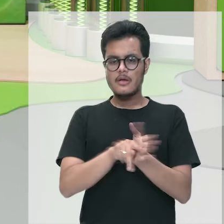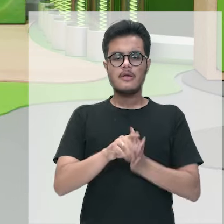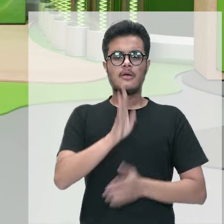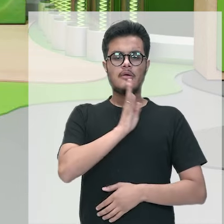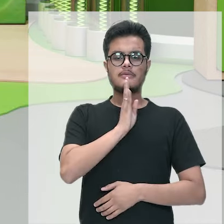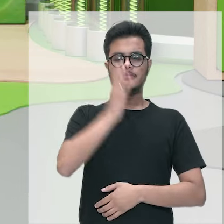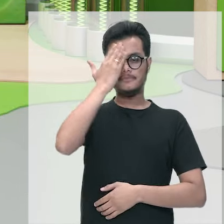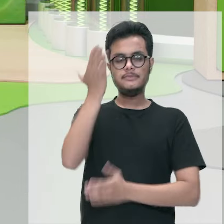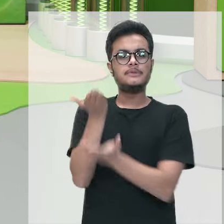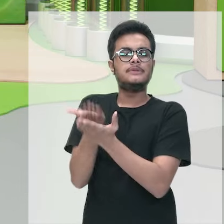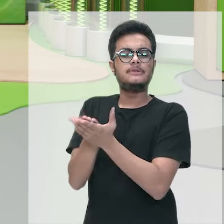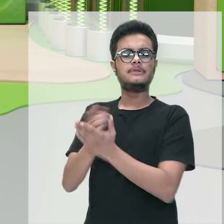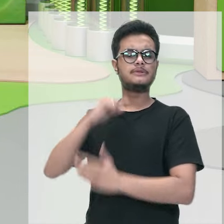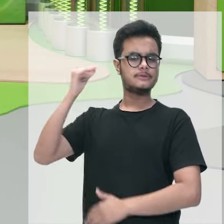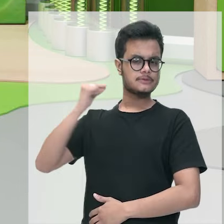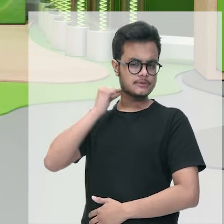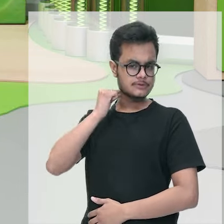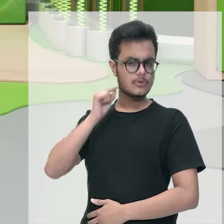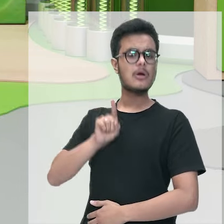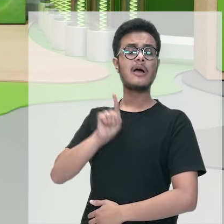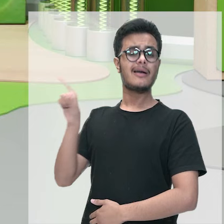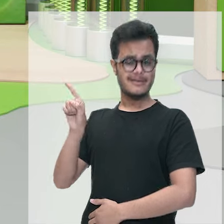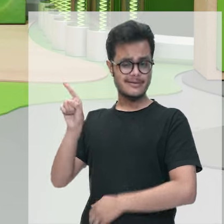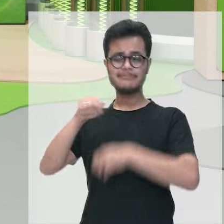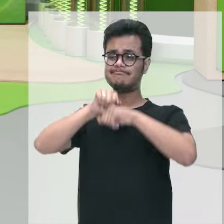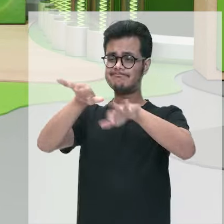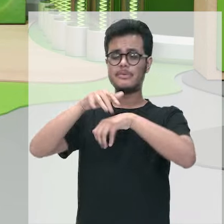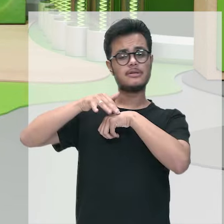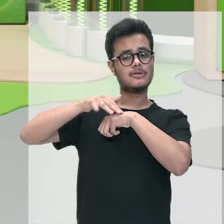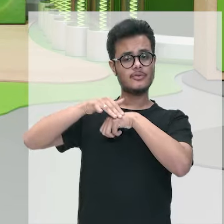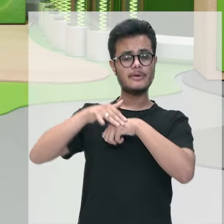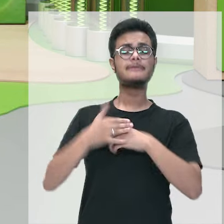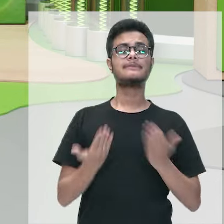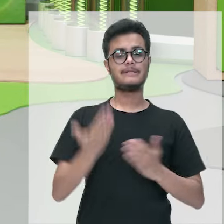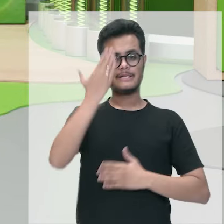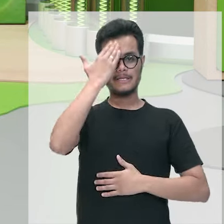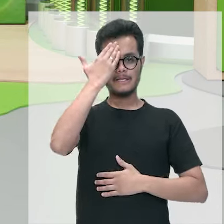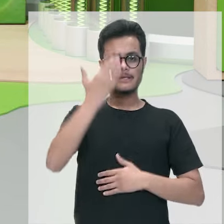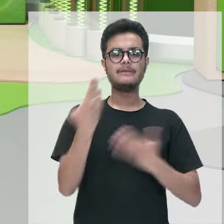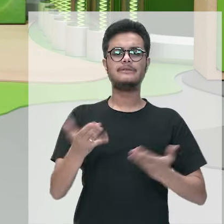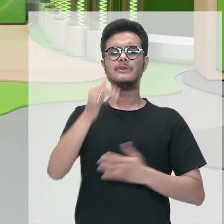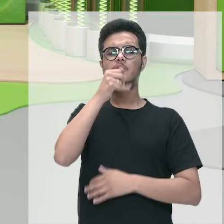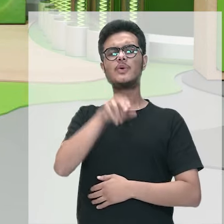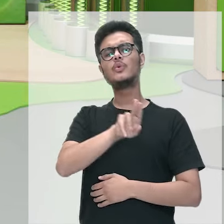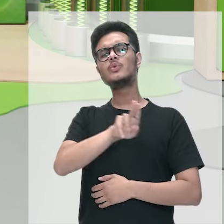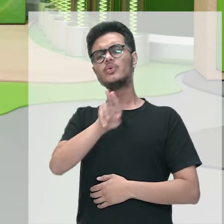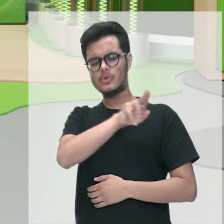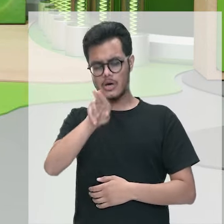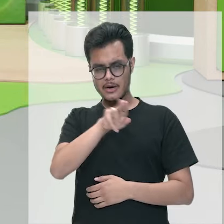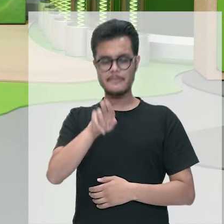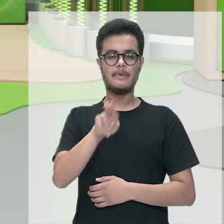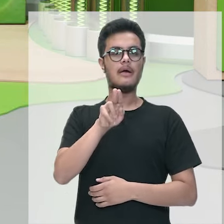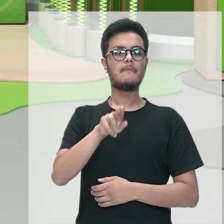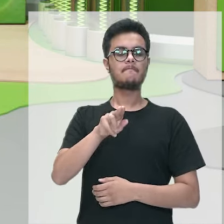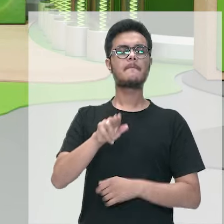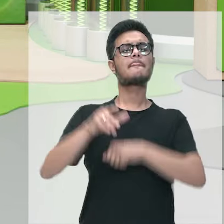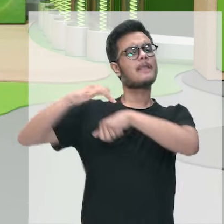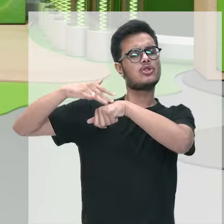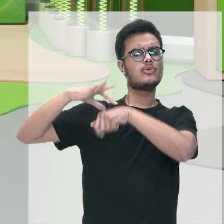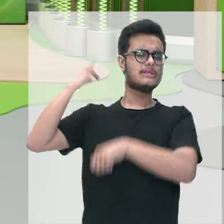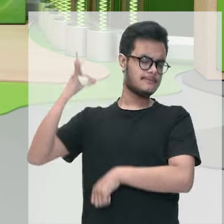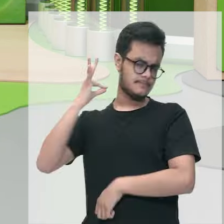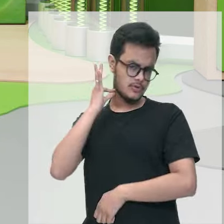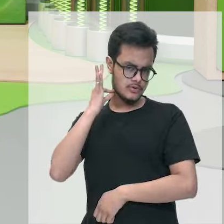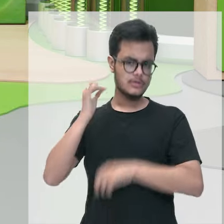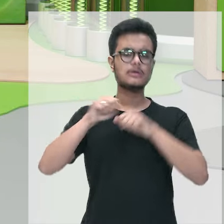conhecer um pouquinho mais sobre as doenças que ele transmite, que são chamadas aí de arboviroses. E as arboviroses